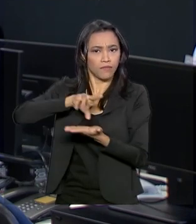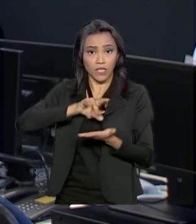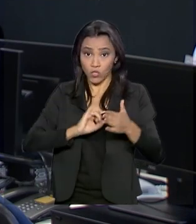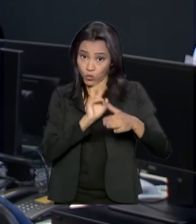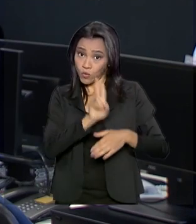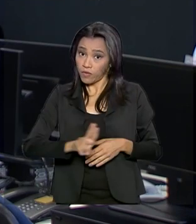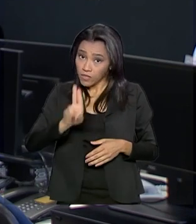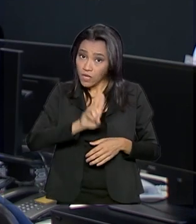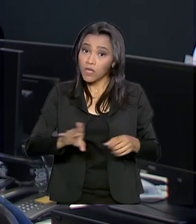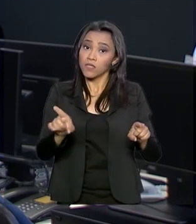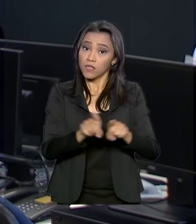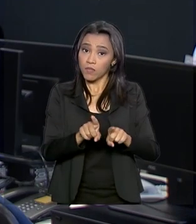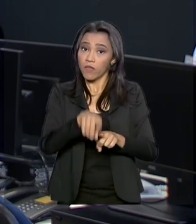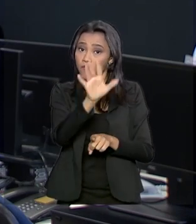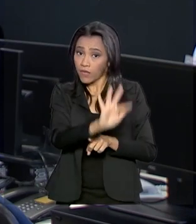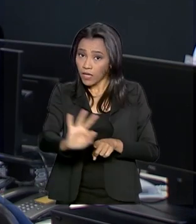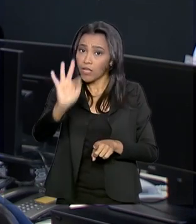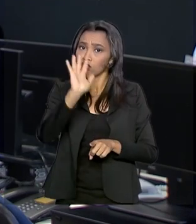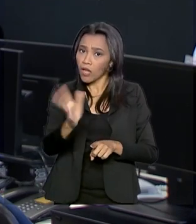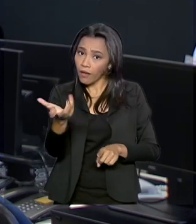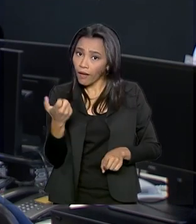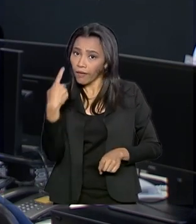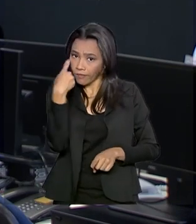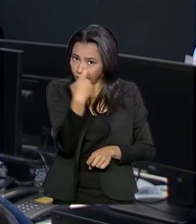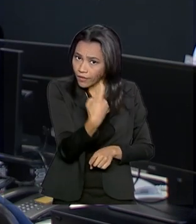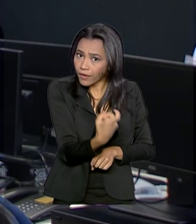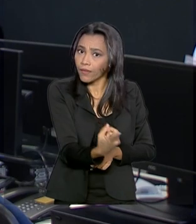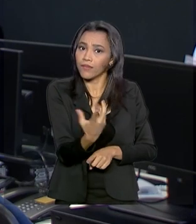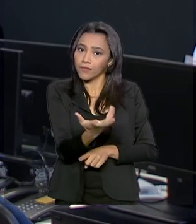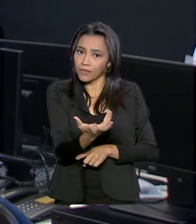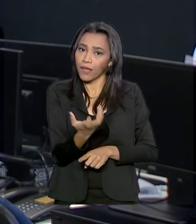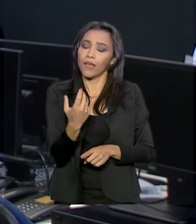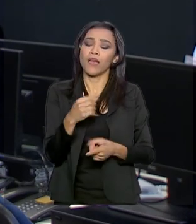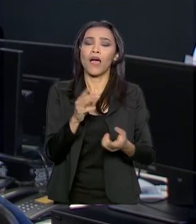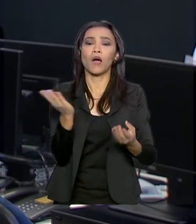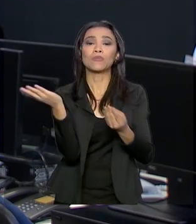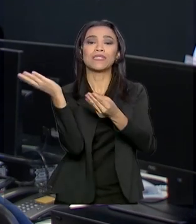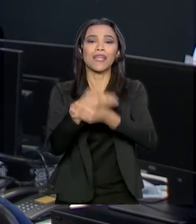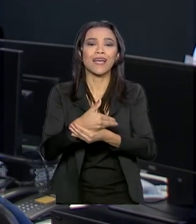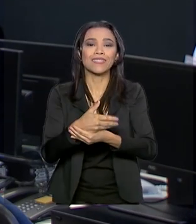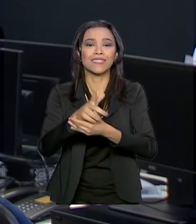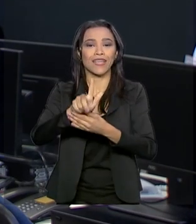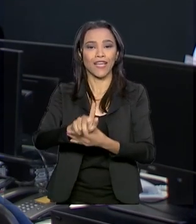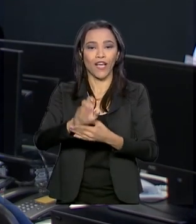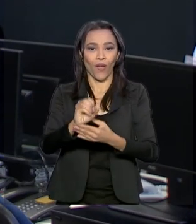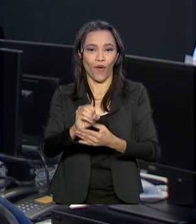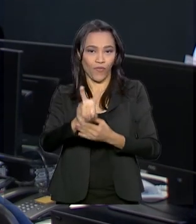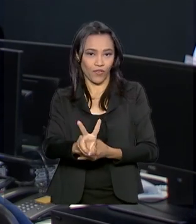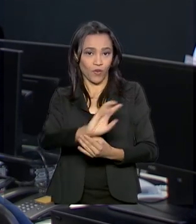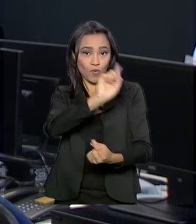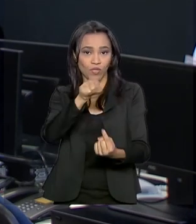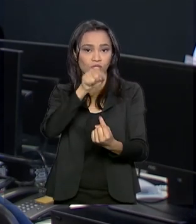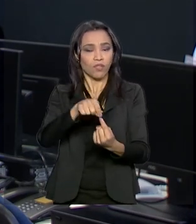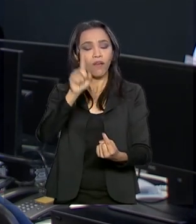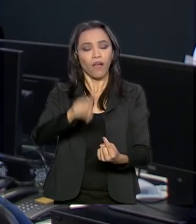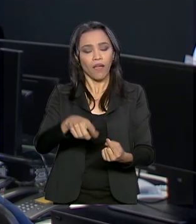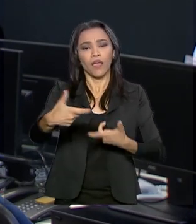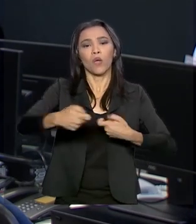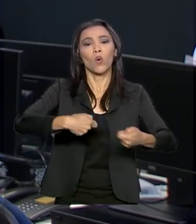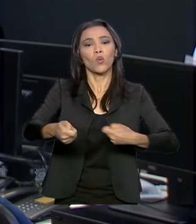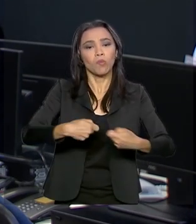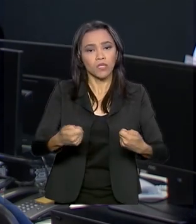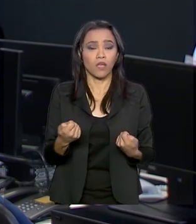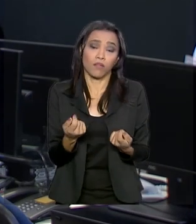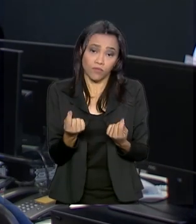universidades federais, já manifestaram interesse ao aderir ao TaxiGov. O objetivo é economizar o dinheiro público. O